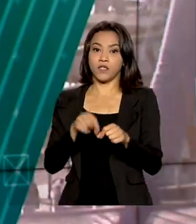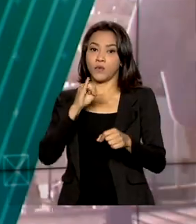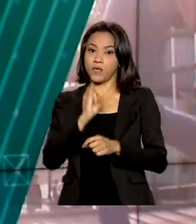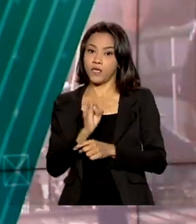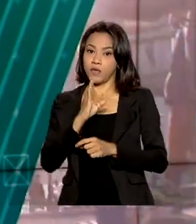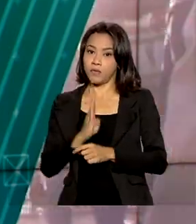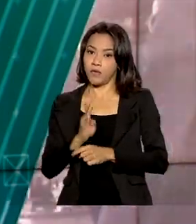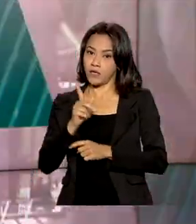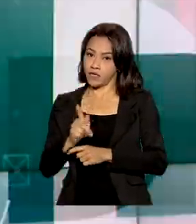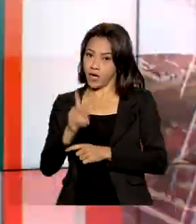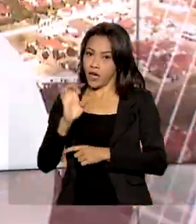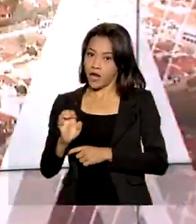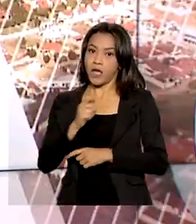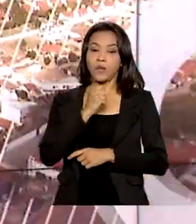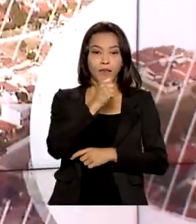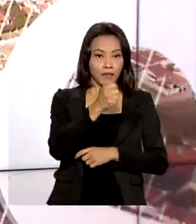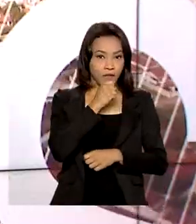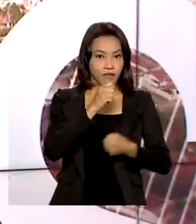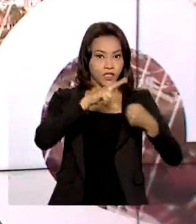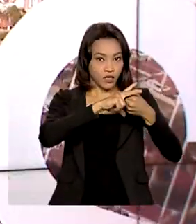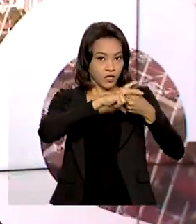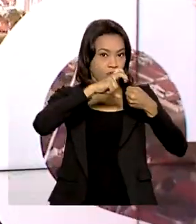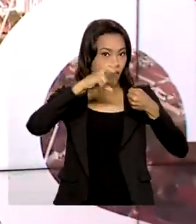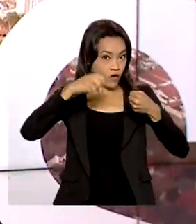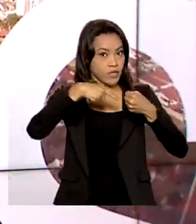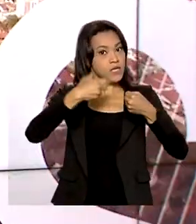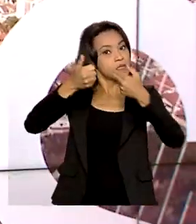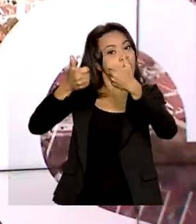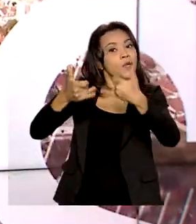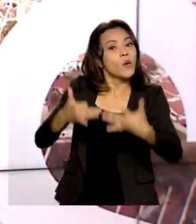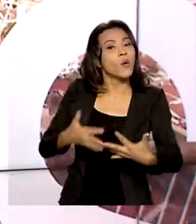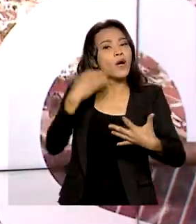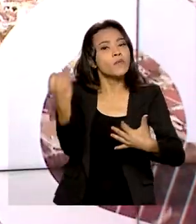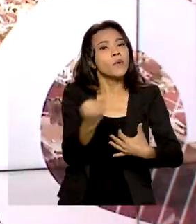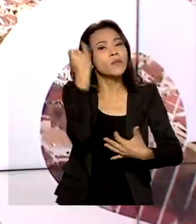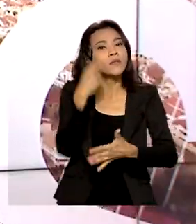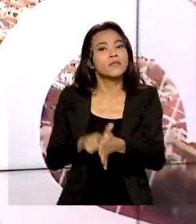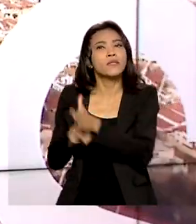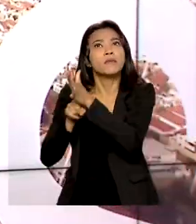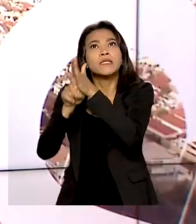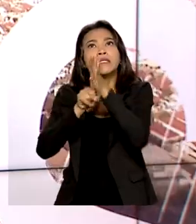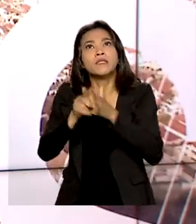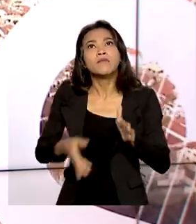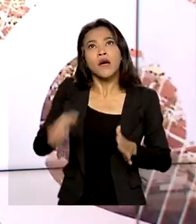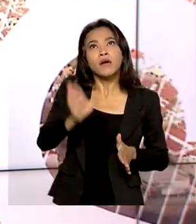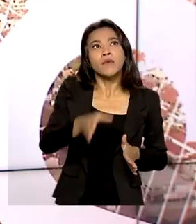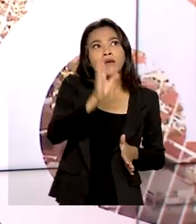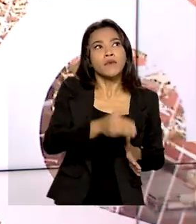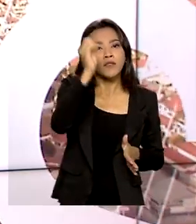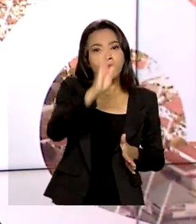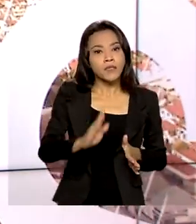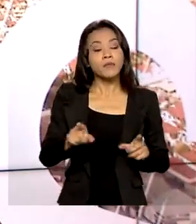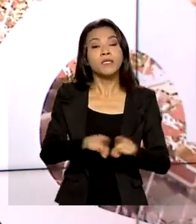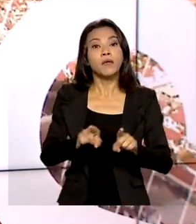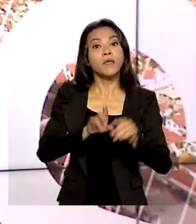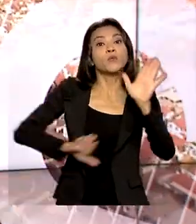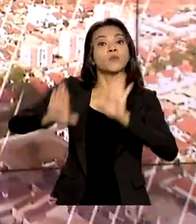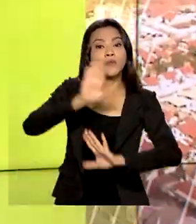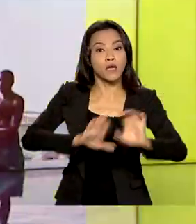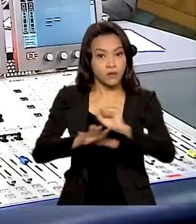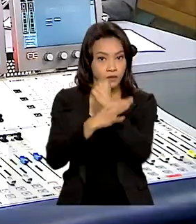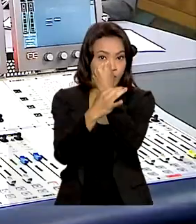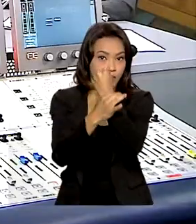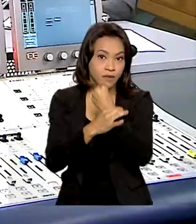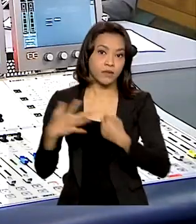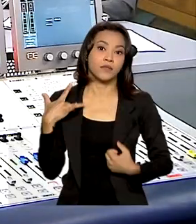programa de rádio A Voz do Brasil, destacou a importância da pesquisa e os cuidados em relação à segurança e à saúde.